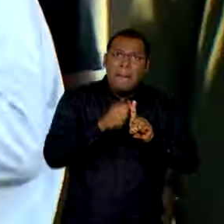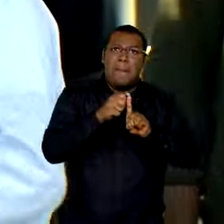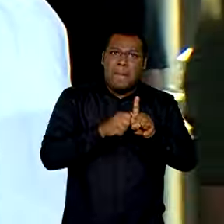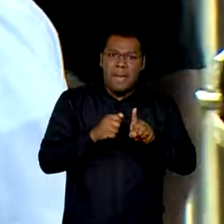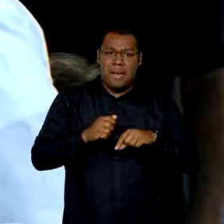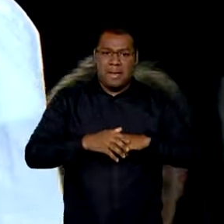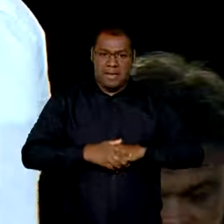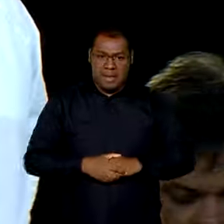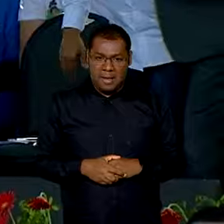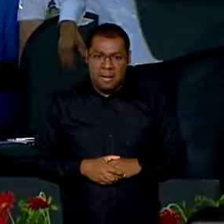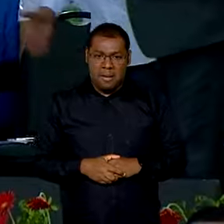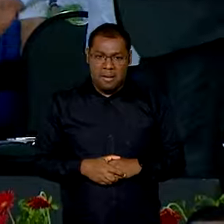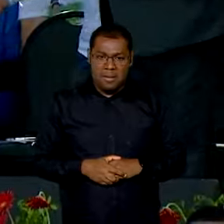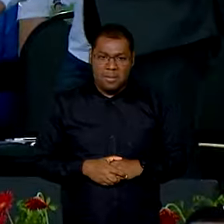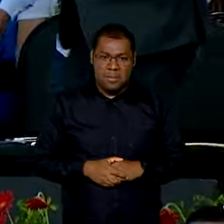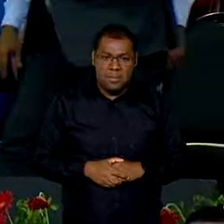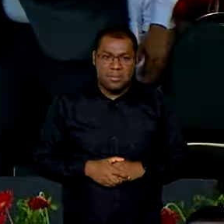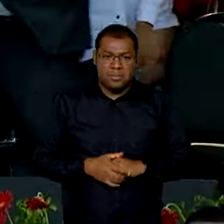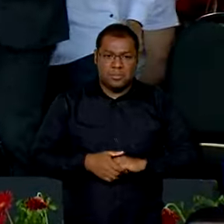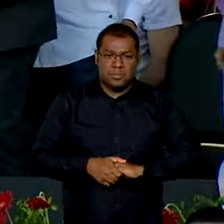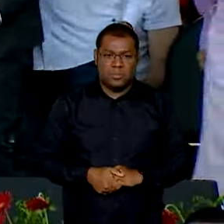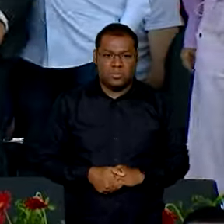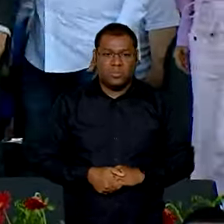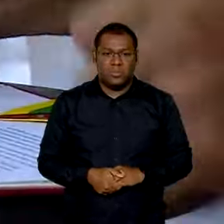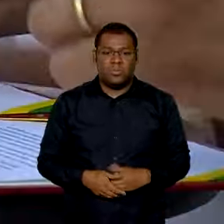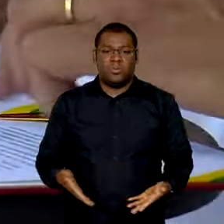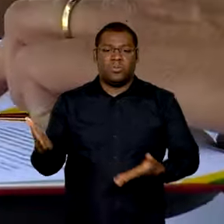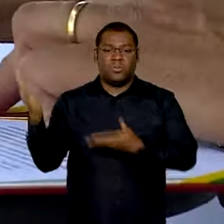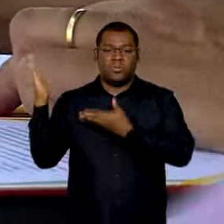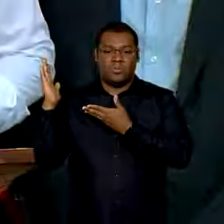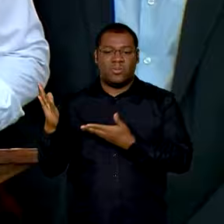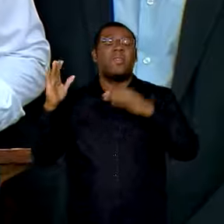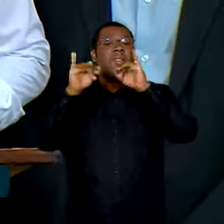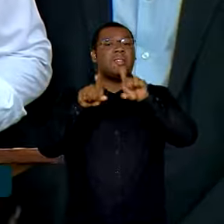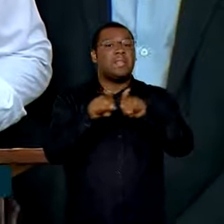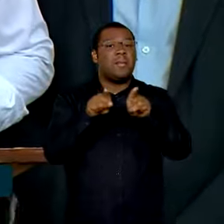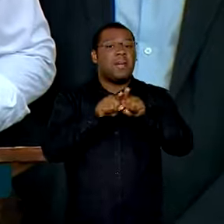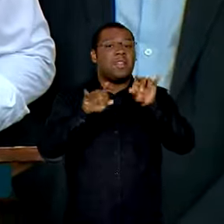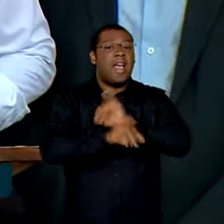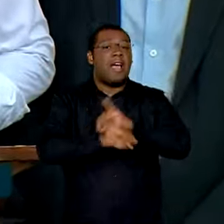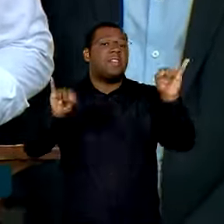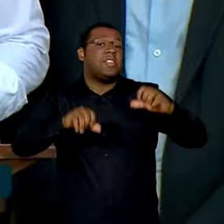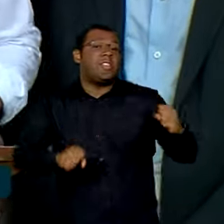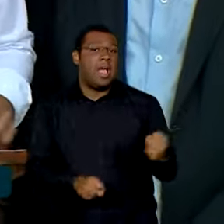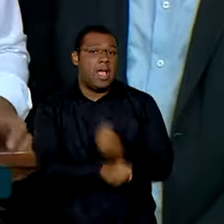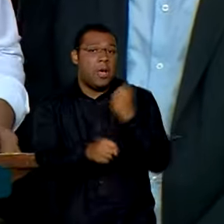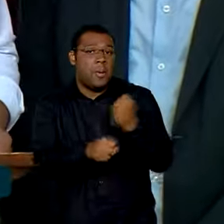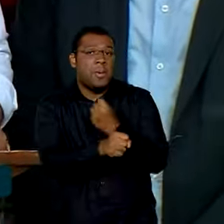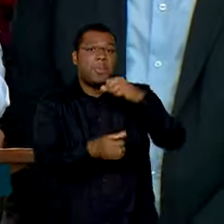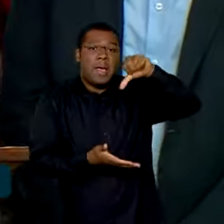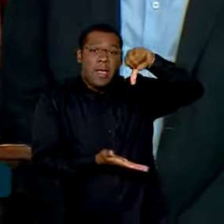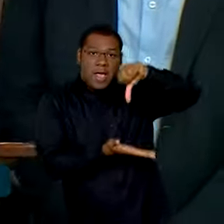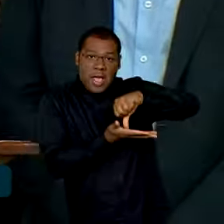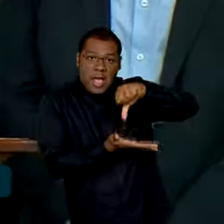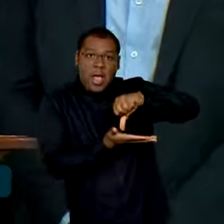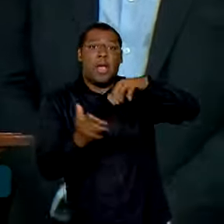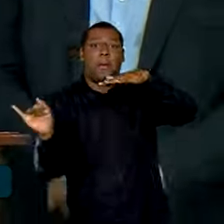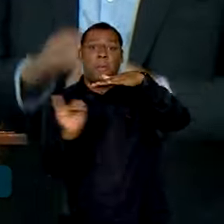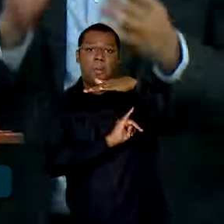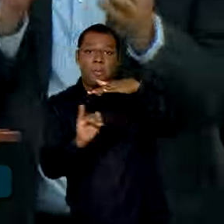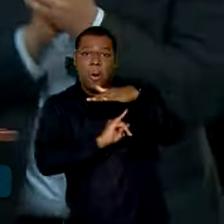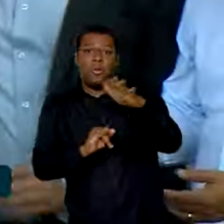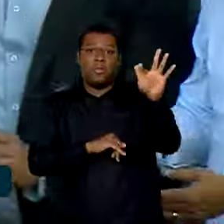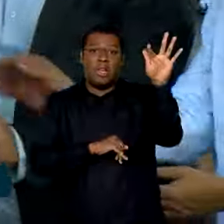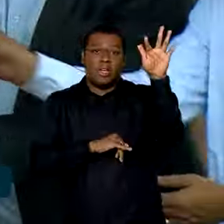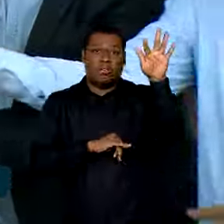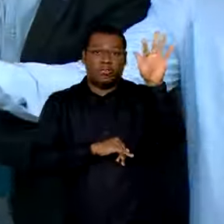não é nem atendido. Na mesma cerimônia, foram anunciadas as obras do campus do Instituto Federal do Rio de